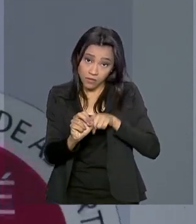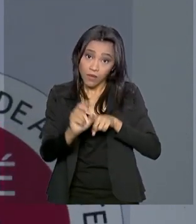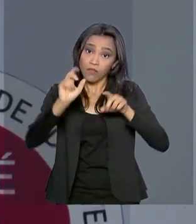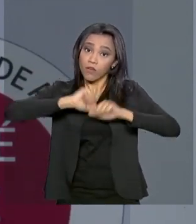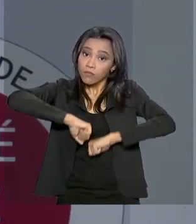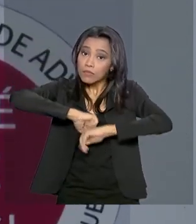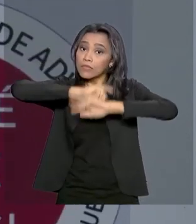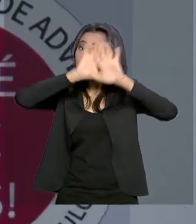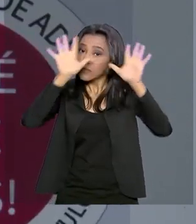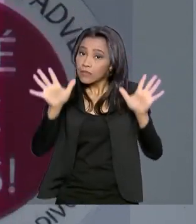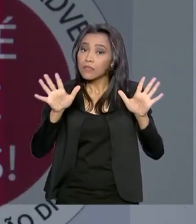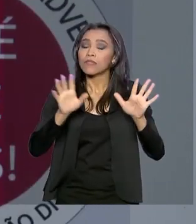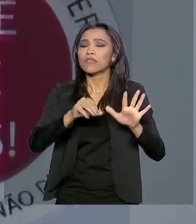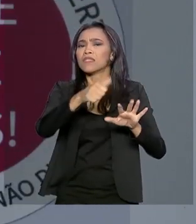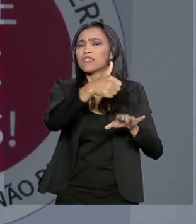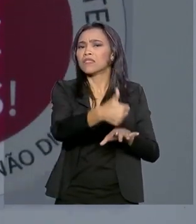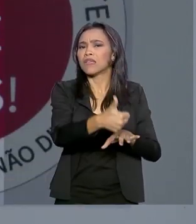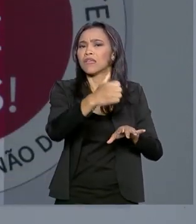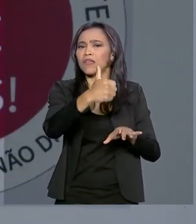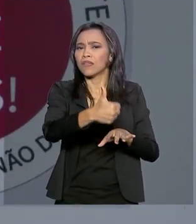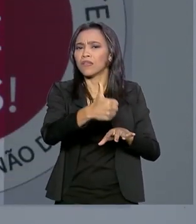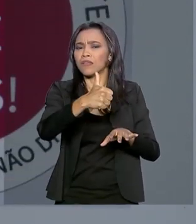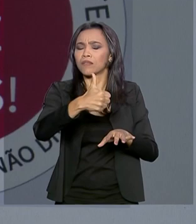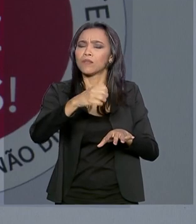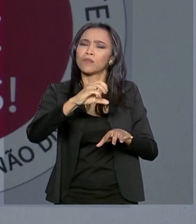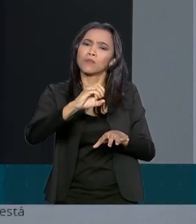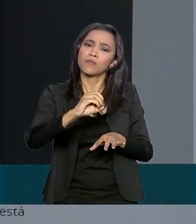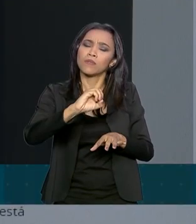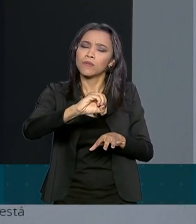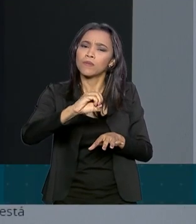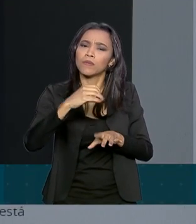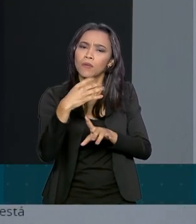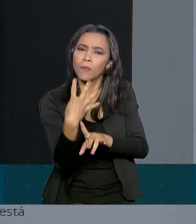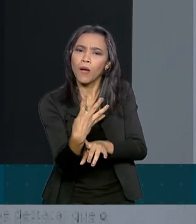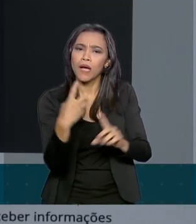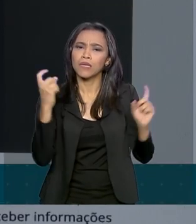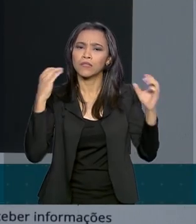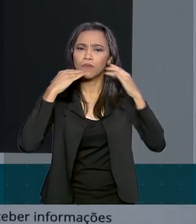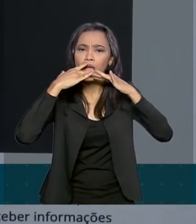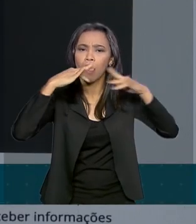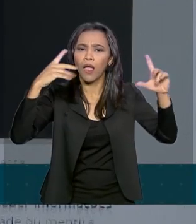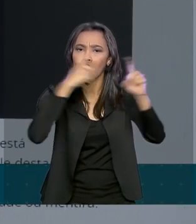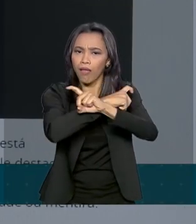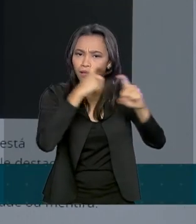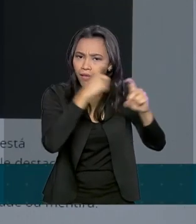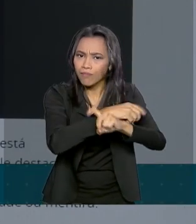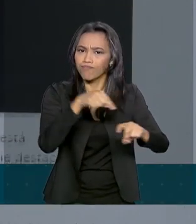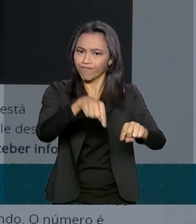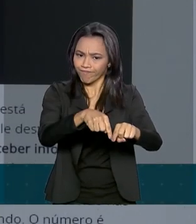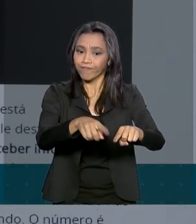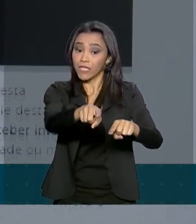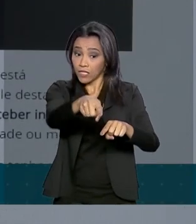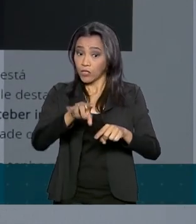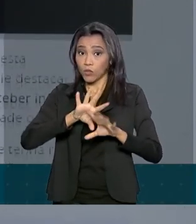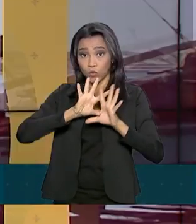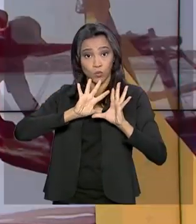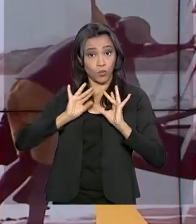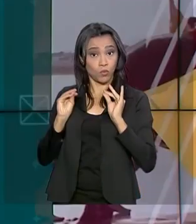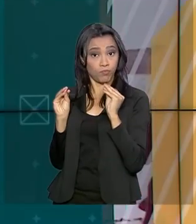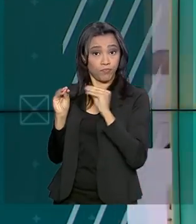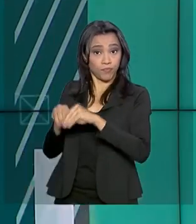esclarecimento de 104 diferentes fake news. E esses esclarecimentos estão no site do Ministério.